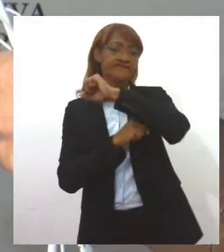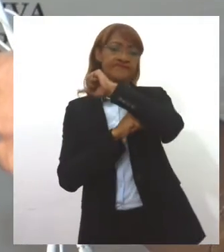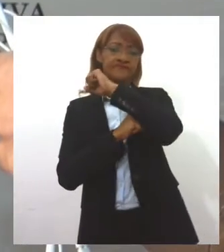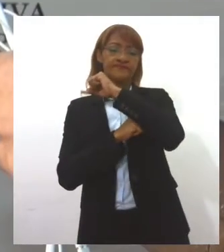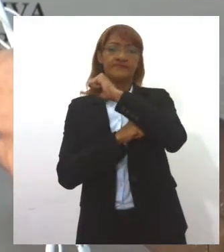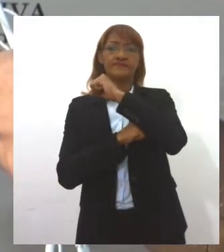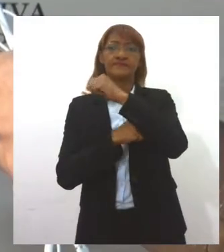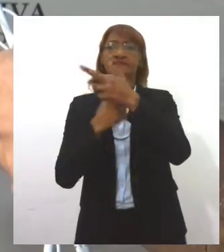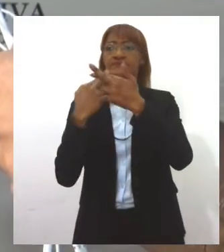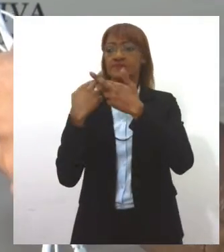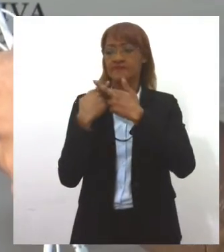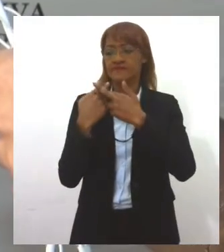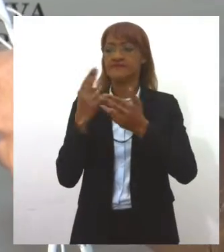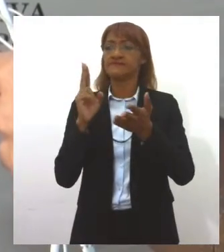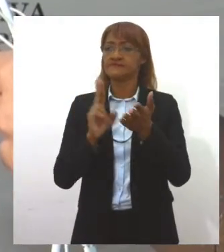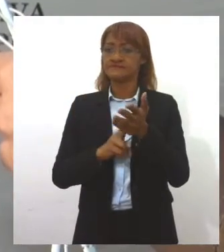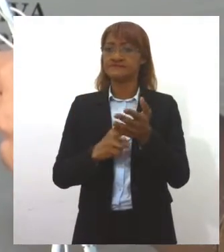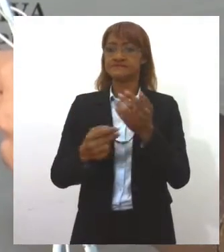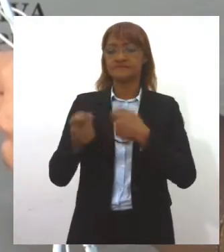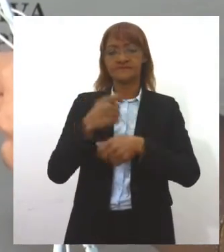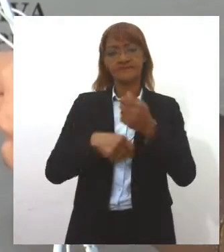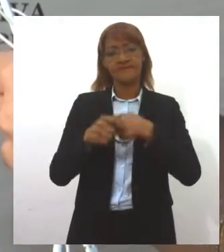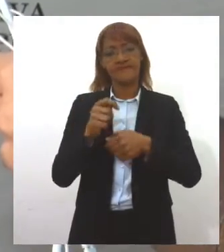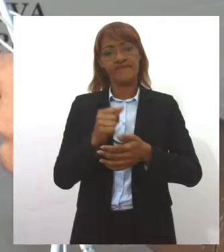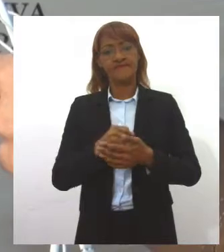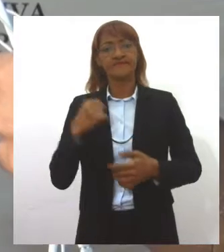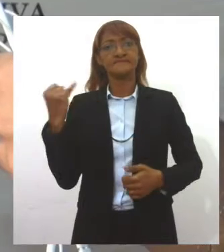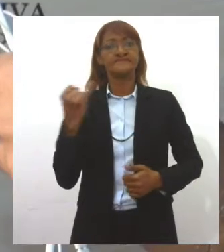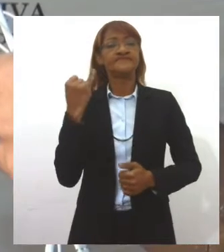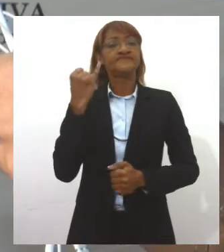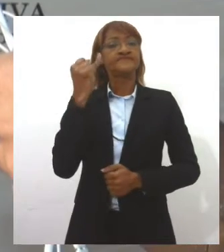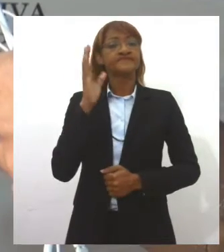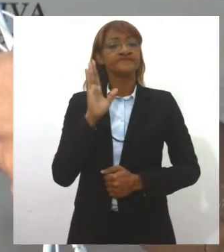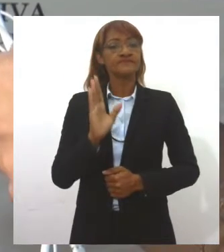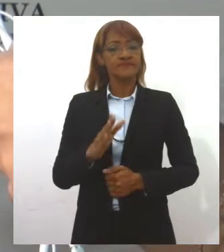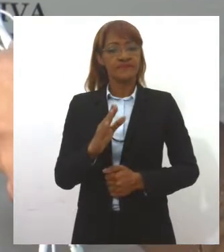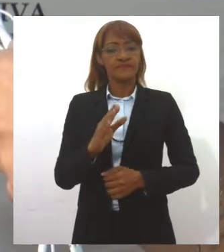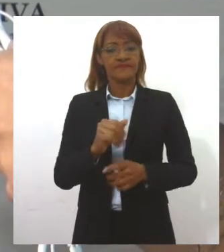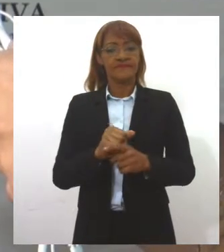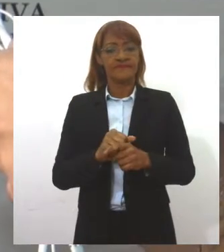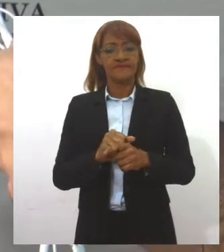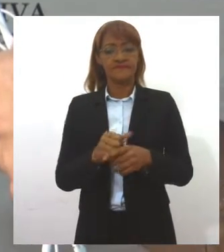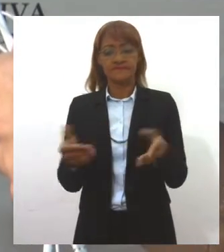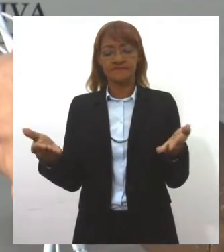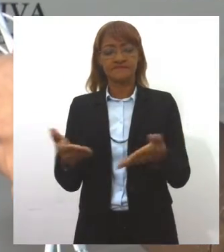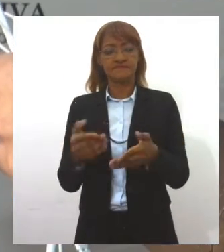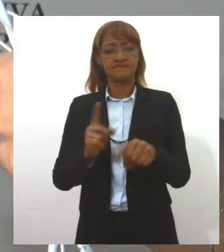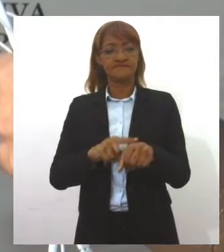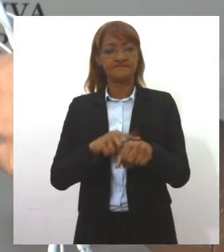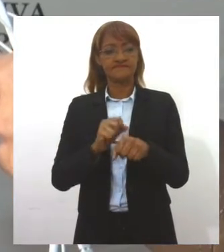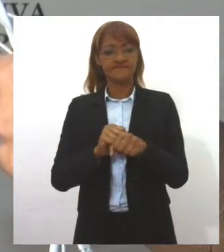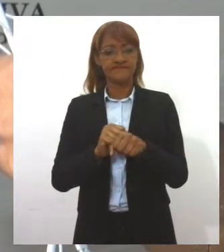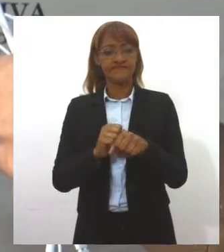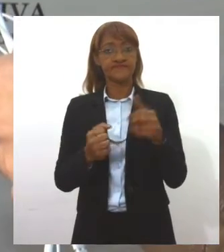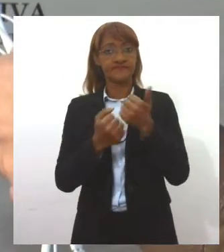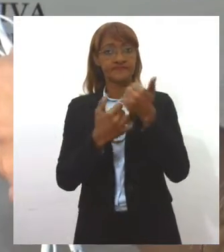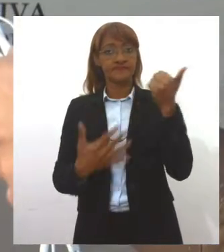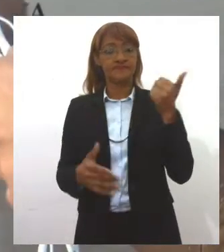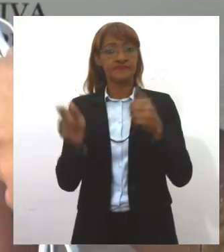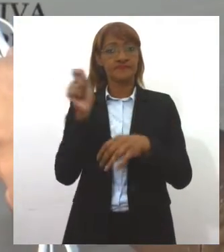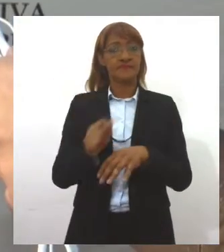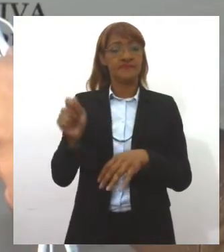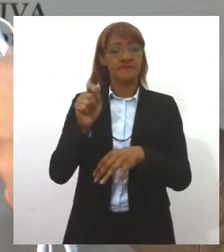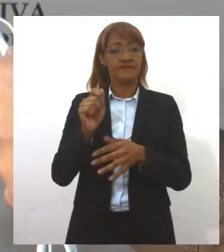responsável e administrável. Somente quem pode tornar o Confiança administrável nesse momento é a direção da Associação Esportiva